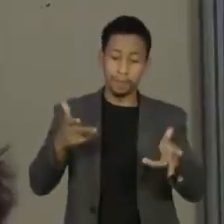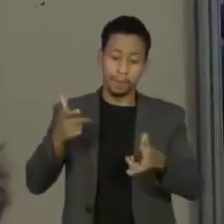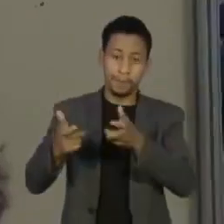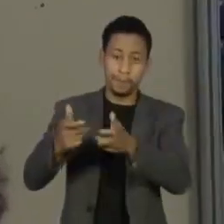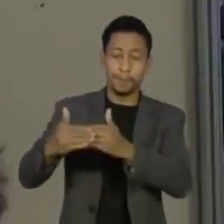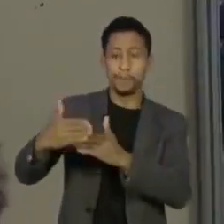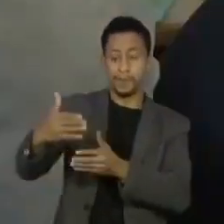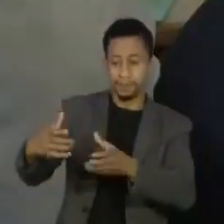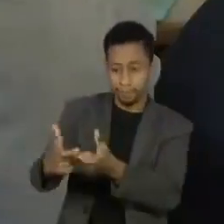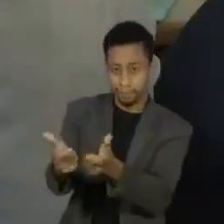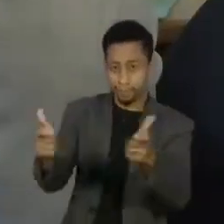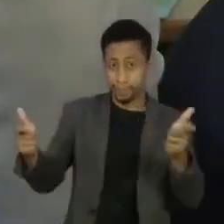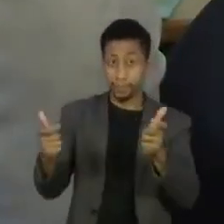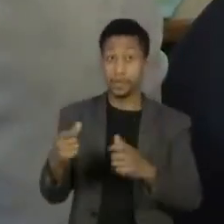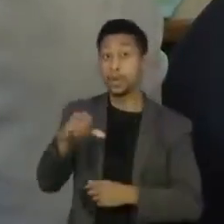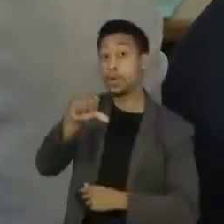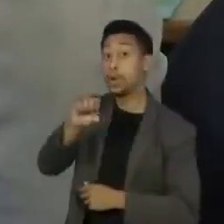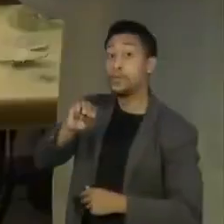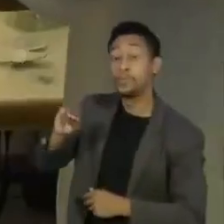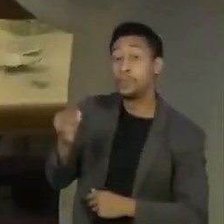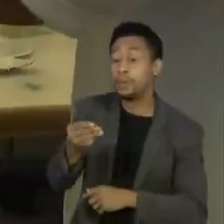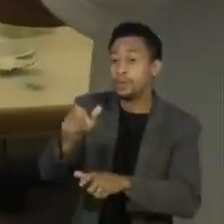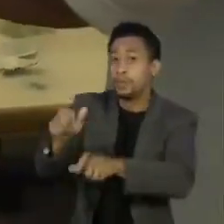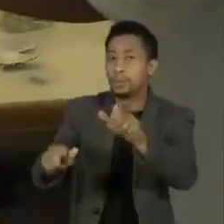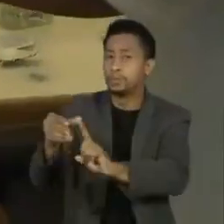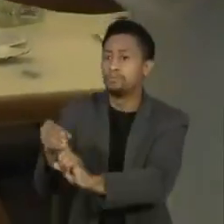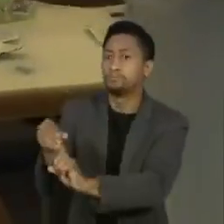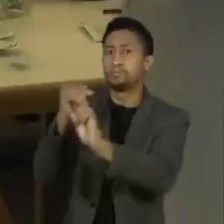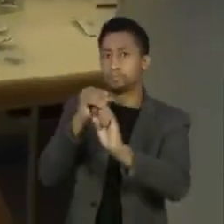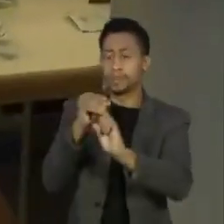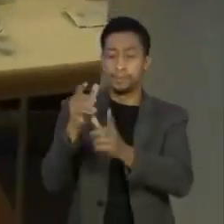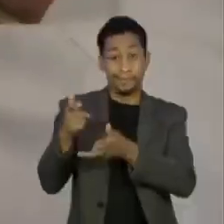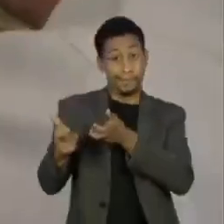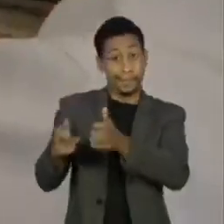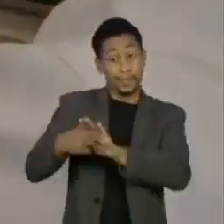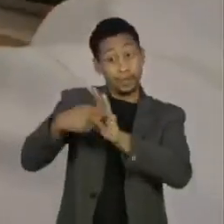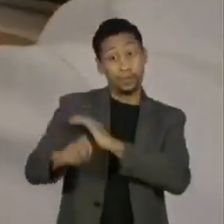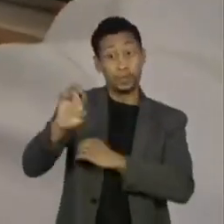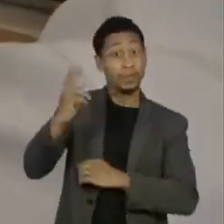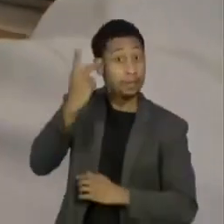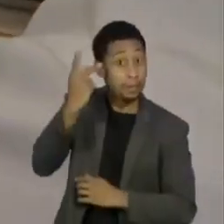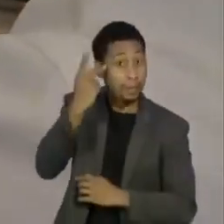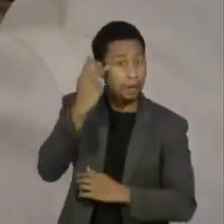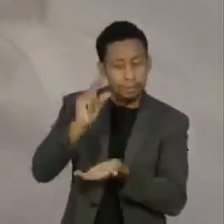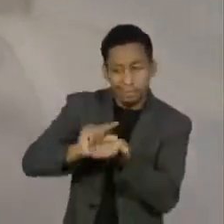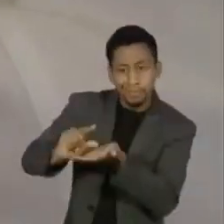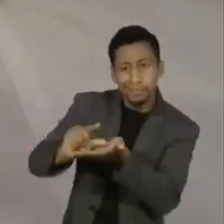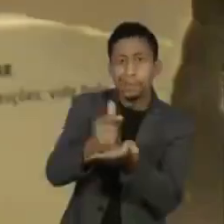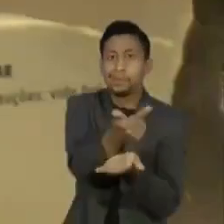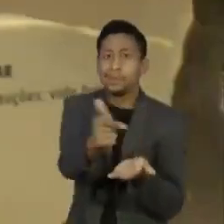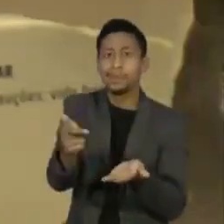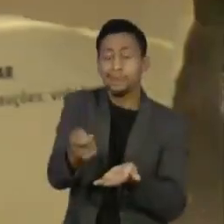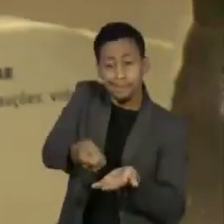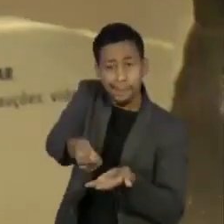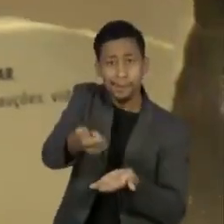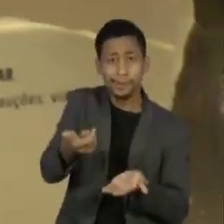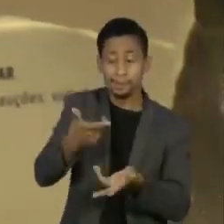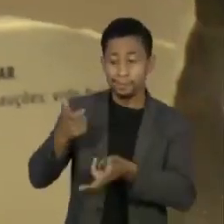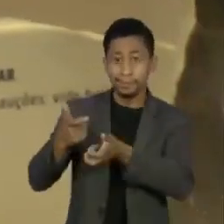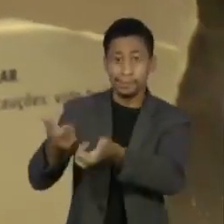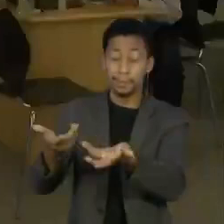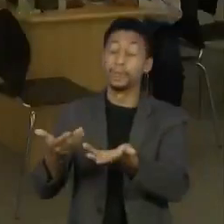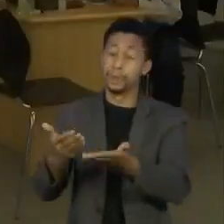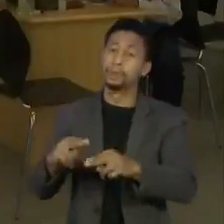de São Paulo, 9 milhões de pessoas têm prioridade de vacinação. Não há doses suficientes para atender a todos. Por isso,